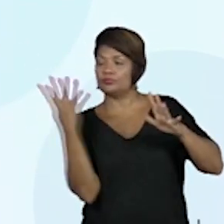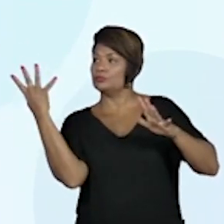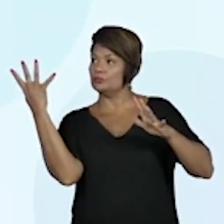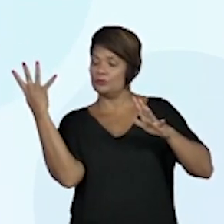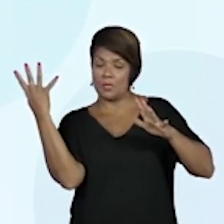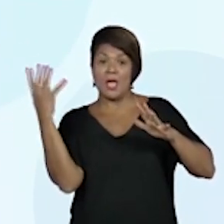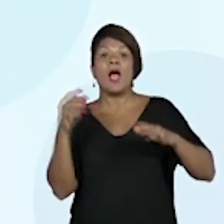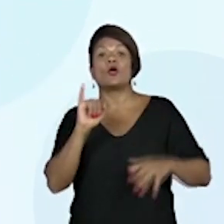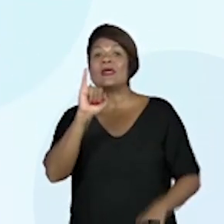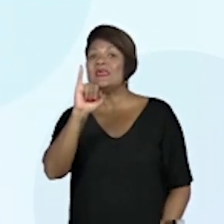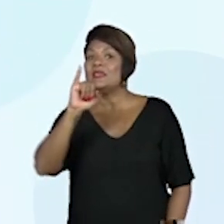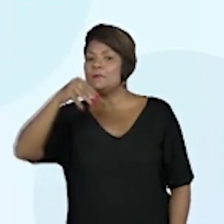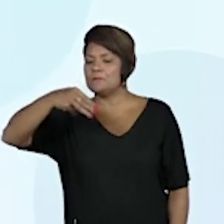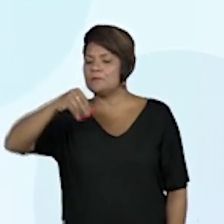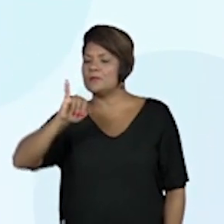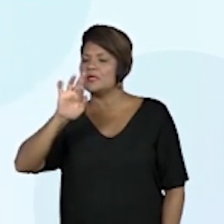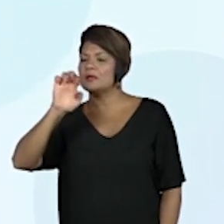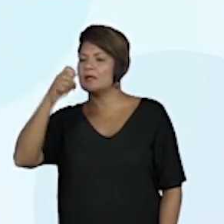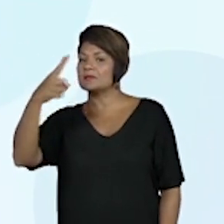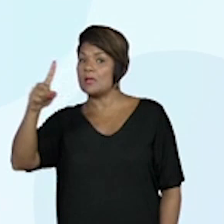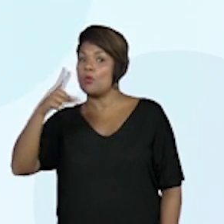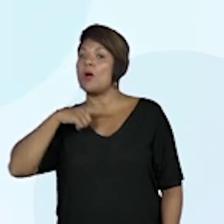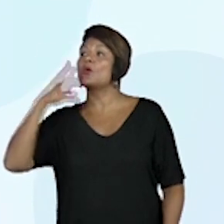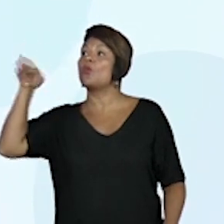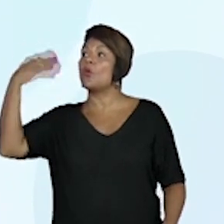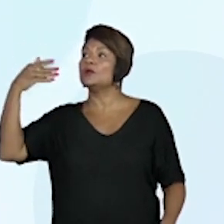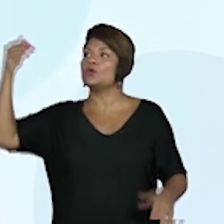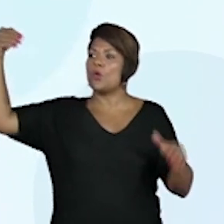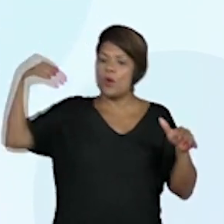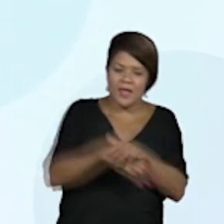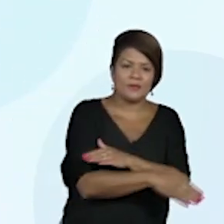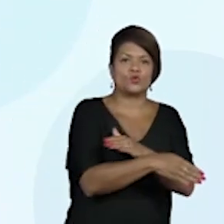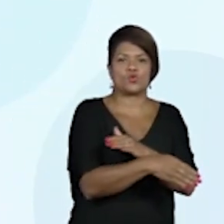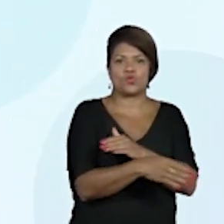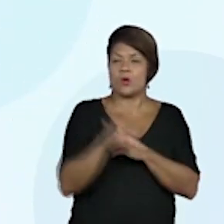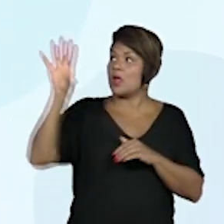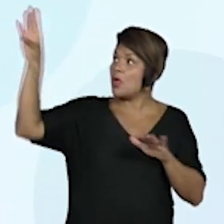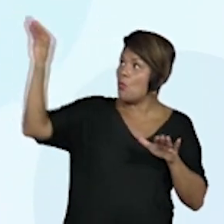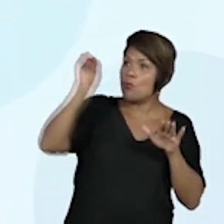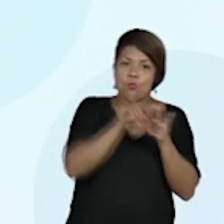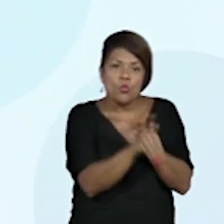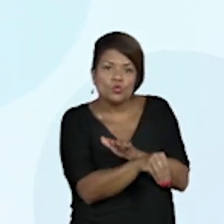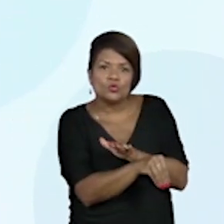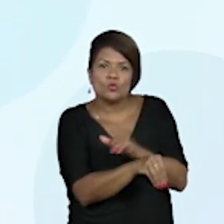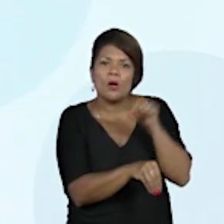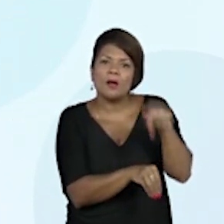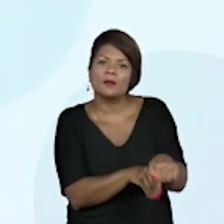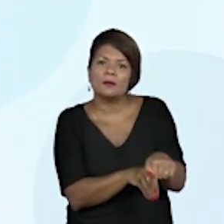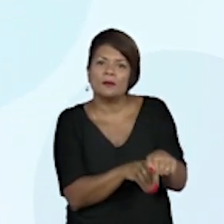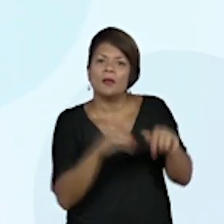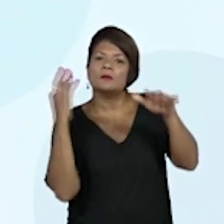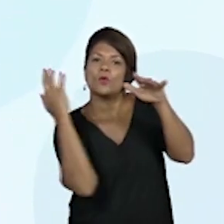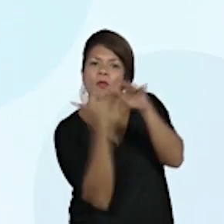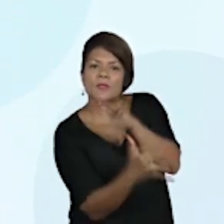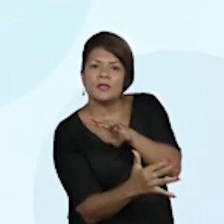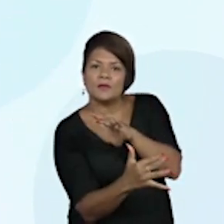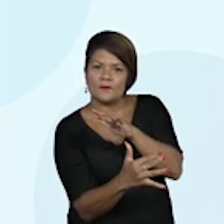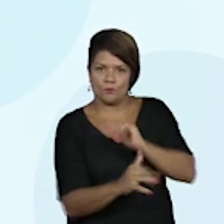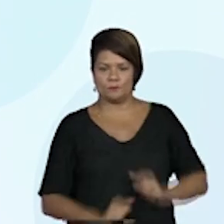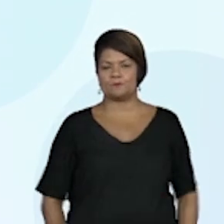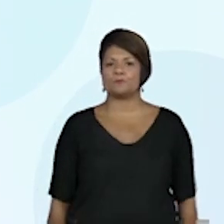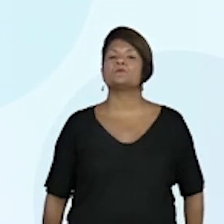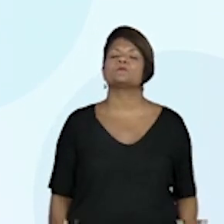processo de entrada. Quando eu entro num outro lugar que não é o meu lugar de origem. Eu imigrei,